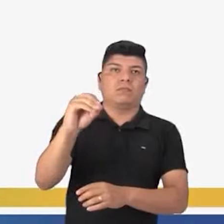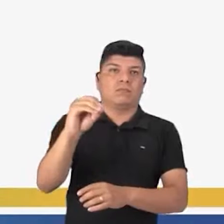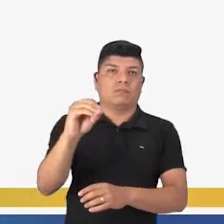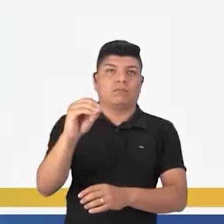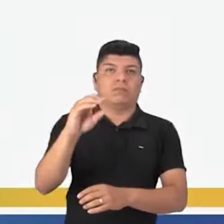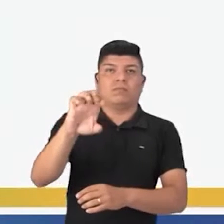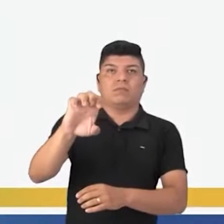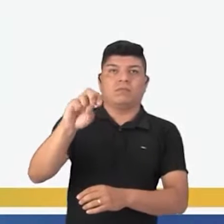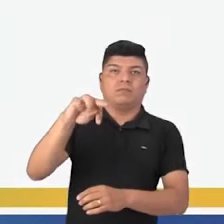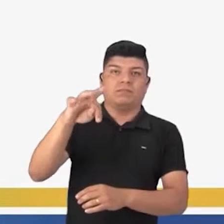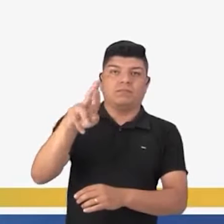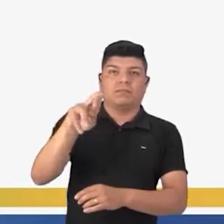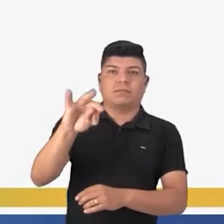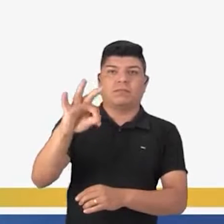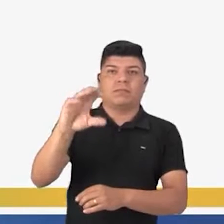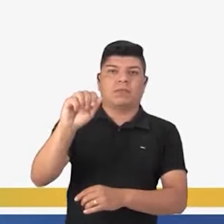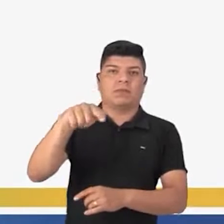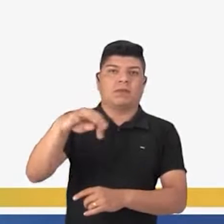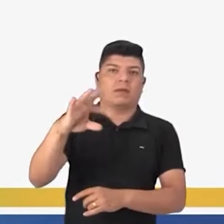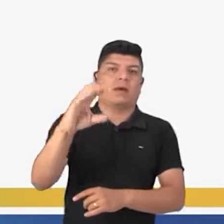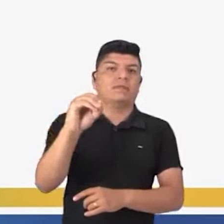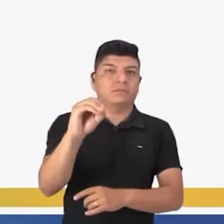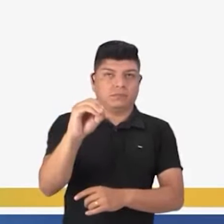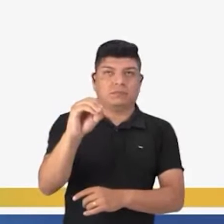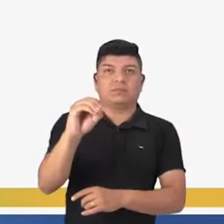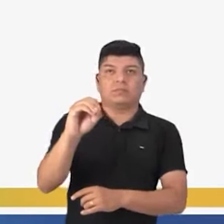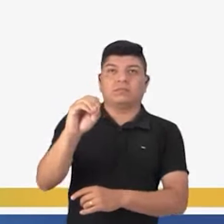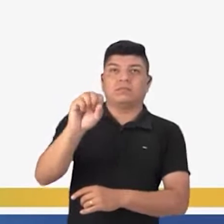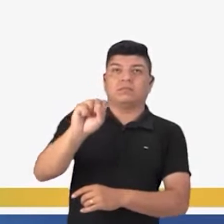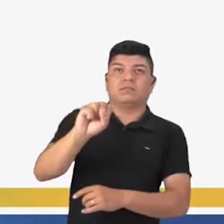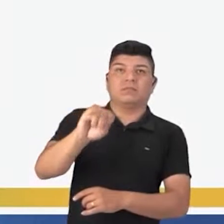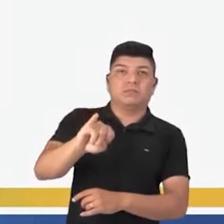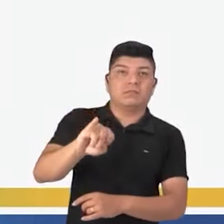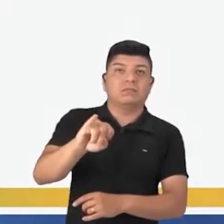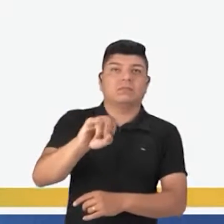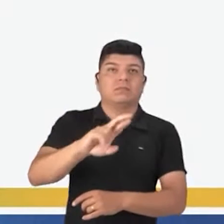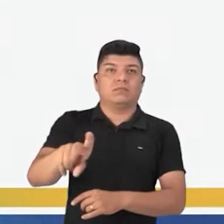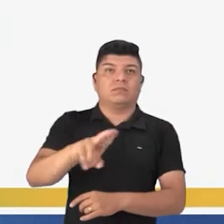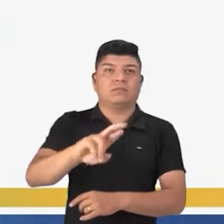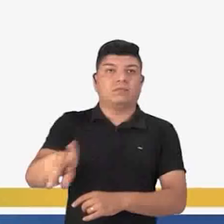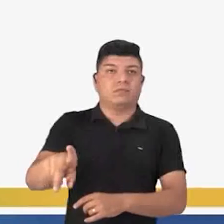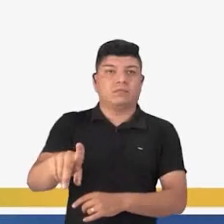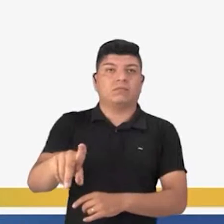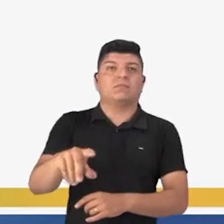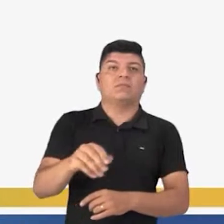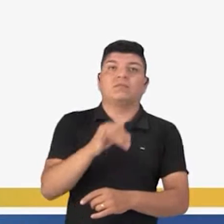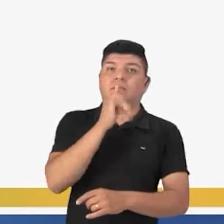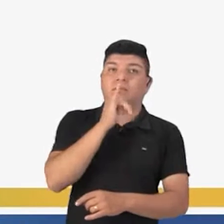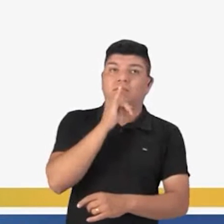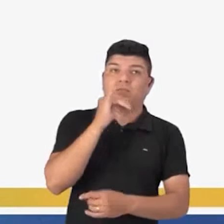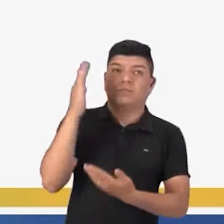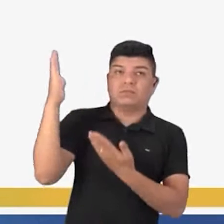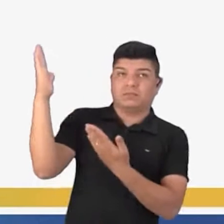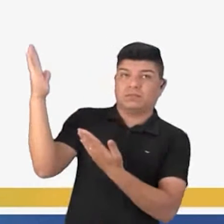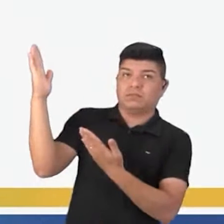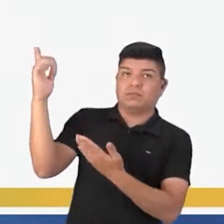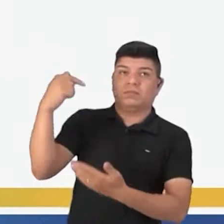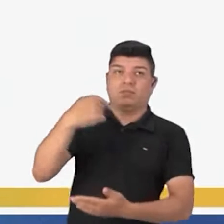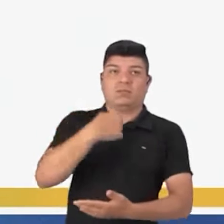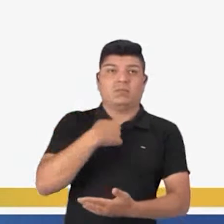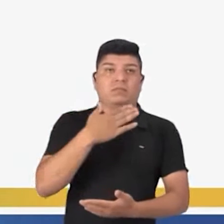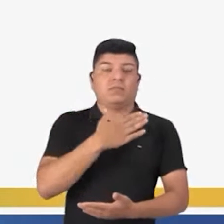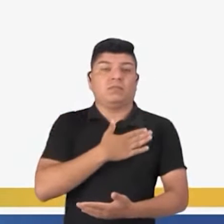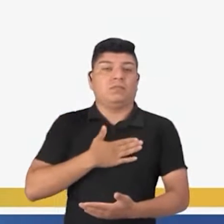entretanto, no entanto, senão, embora. Olha o exemplo. Eu